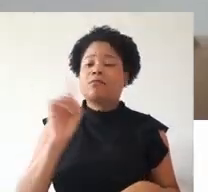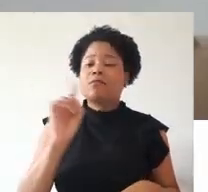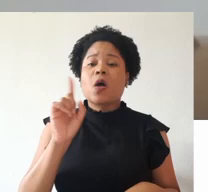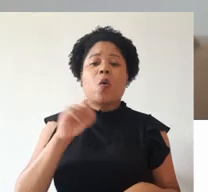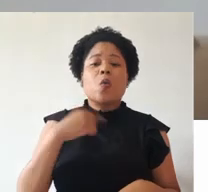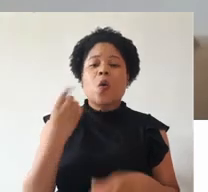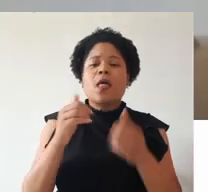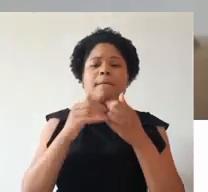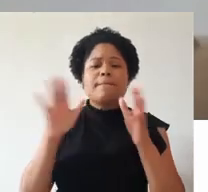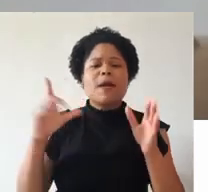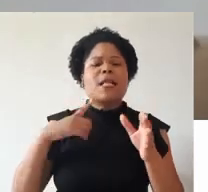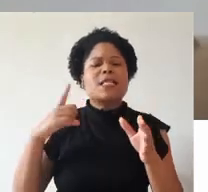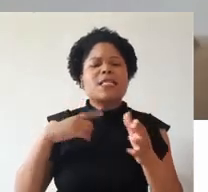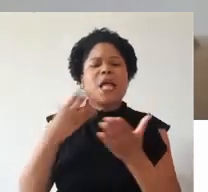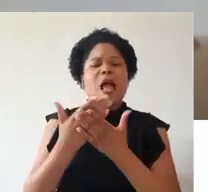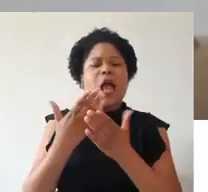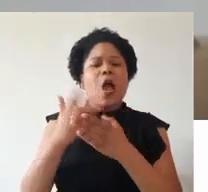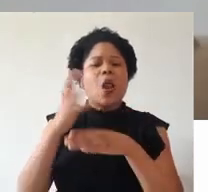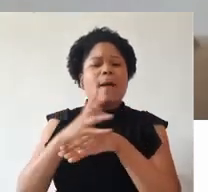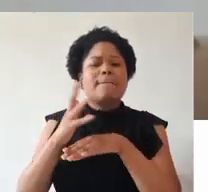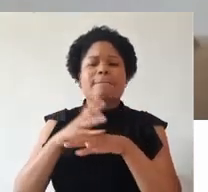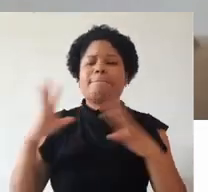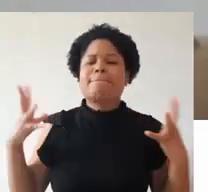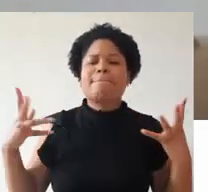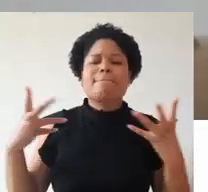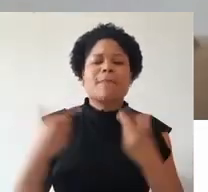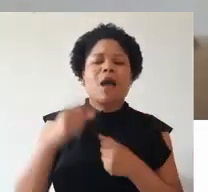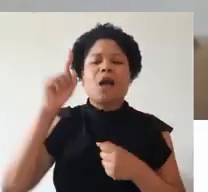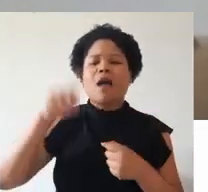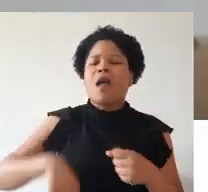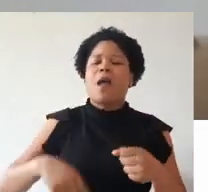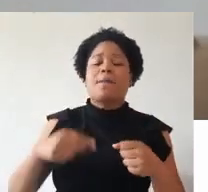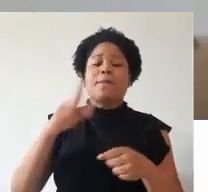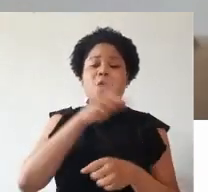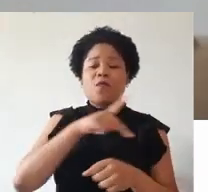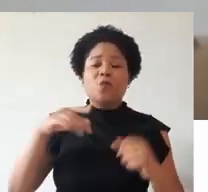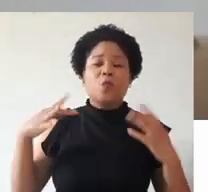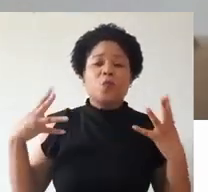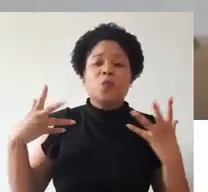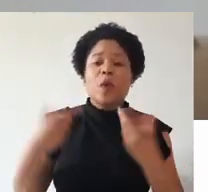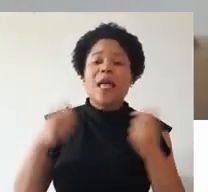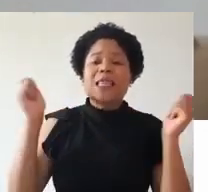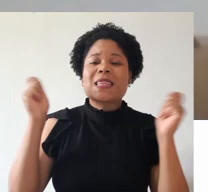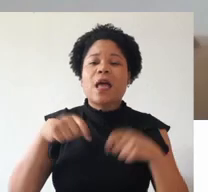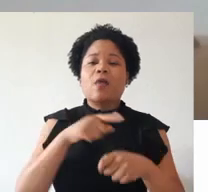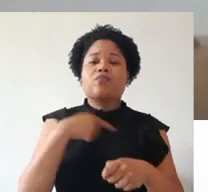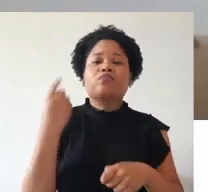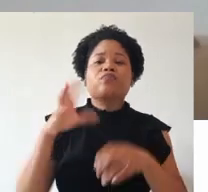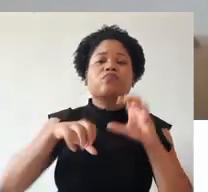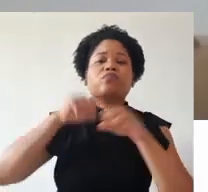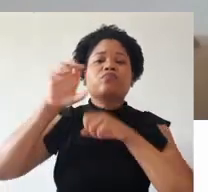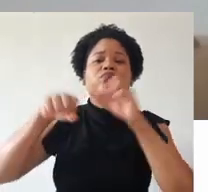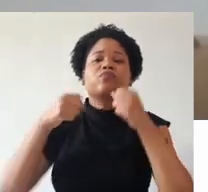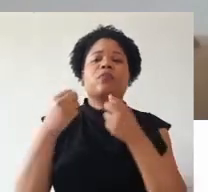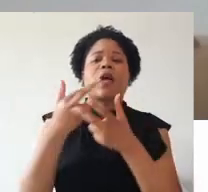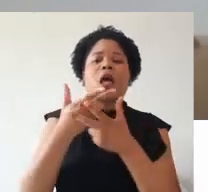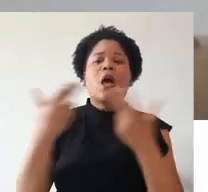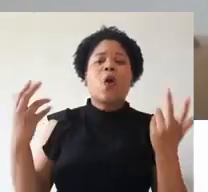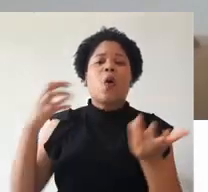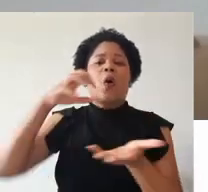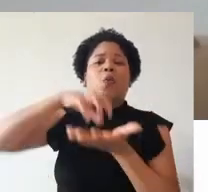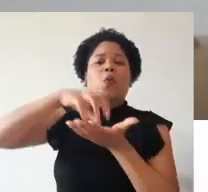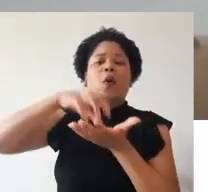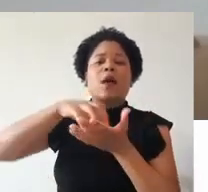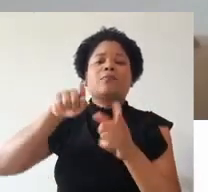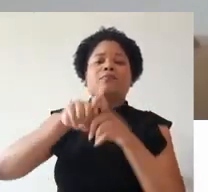Somos abertos a aulas práticas, que são incríveis, com excelentes professores. Nos permite explorar todos os setores do campus